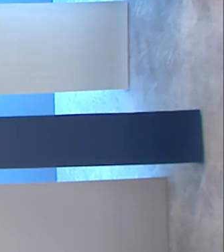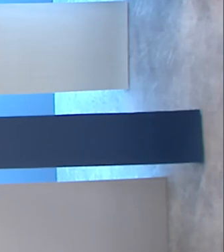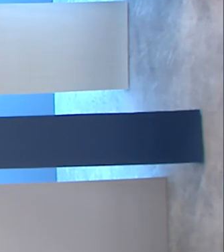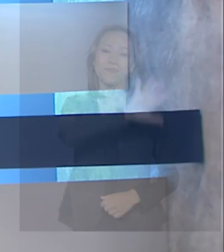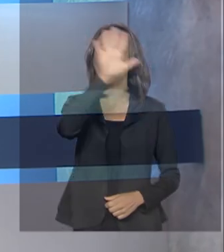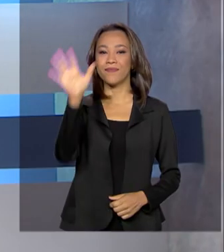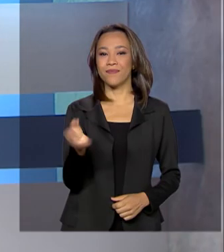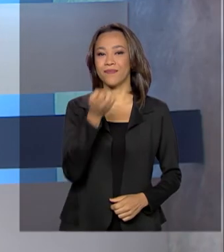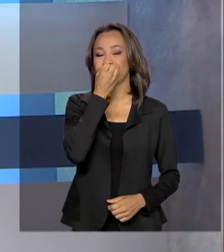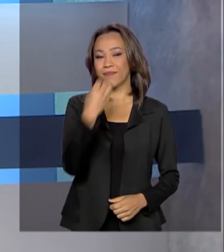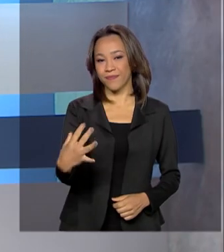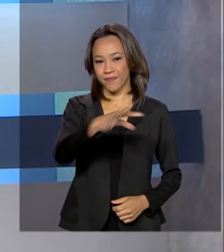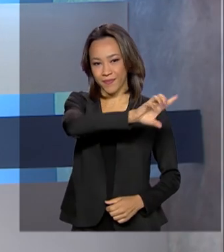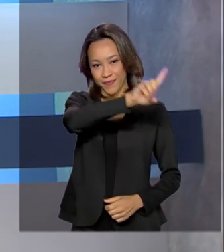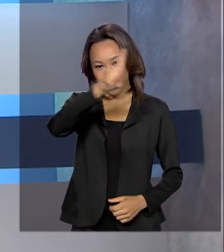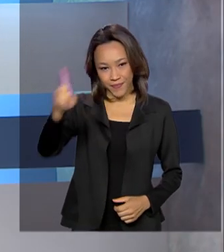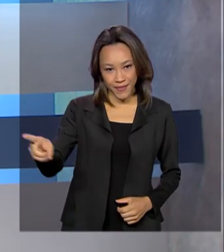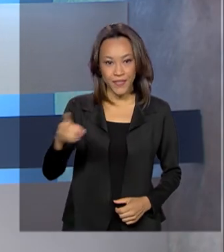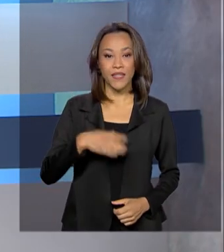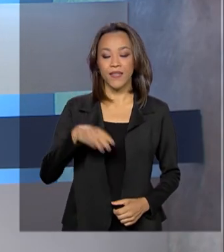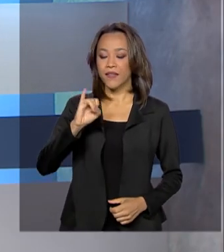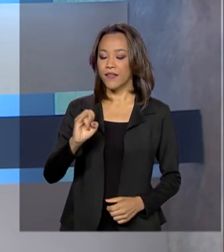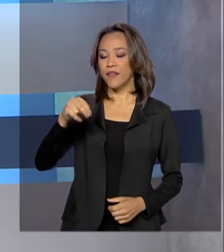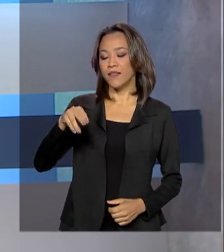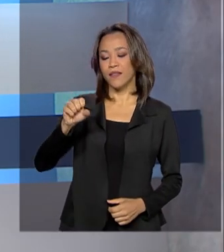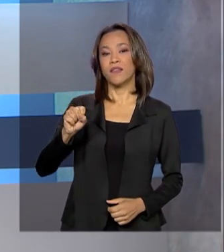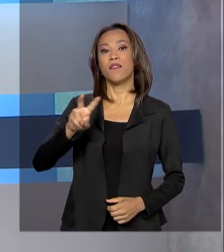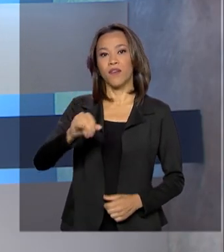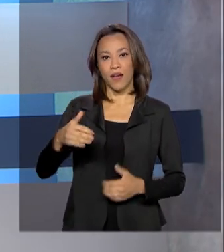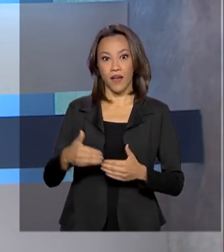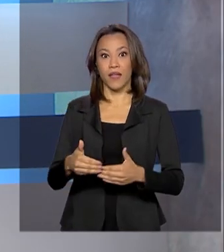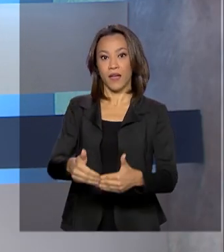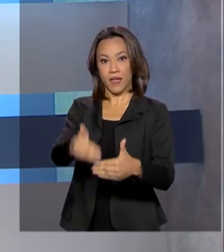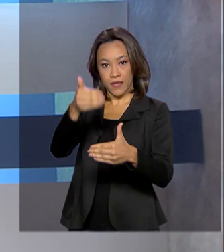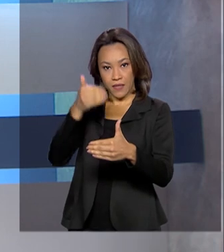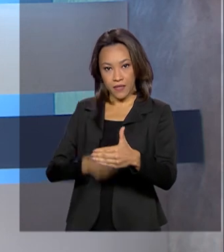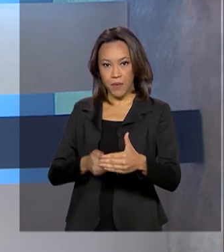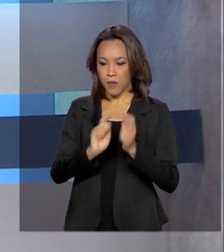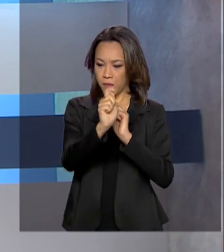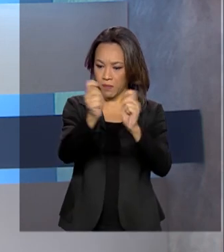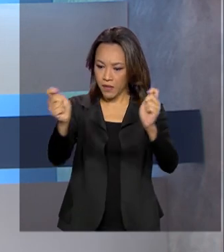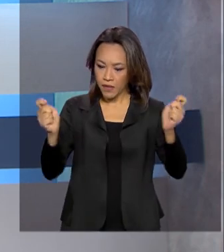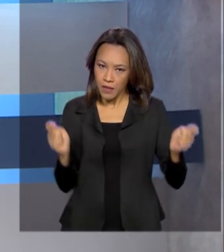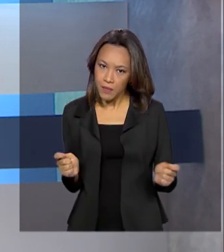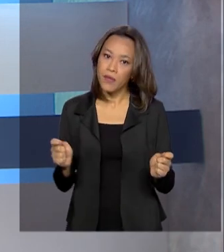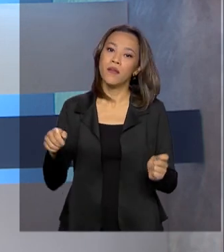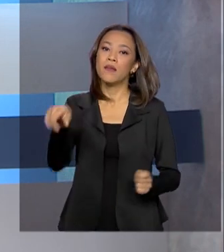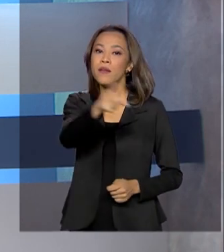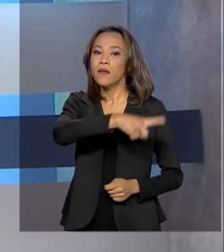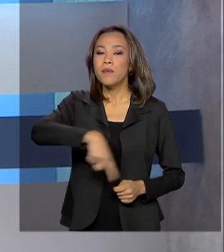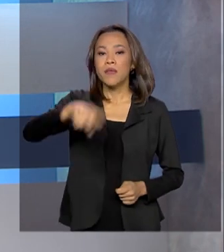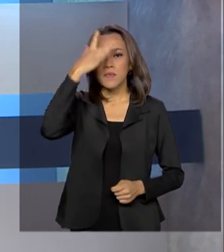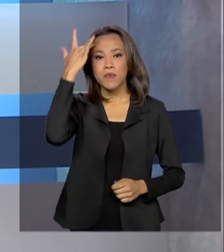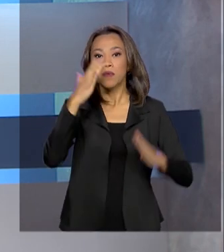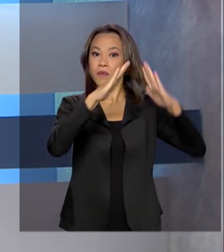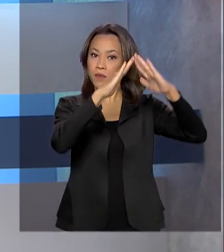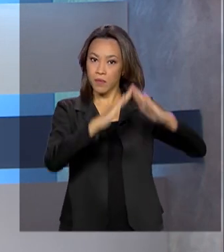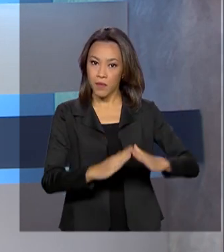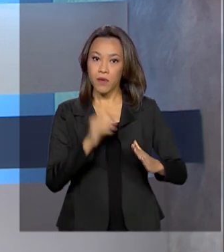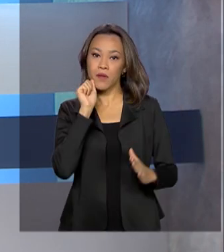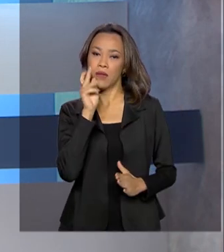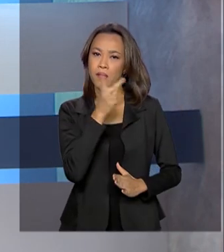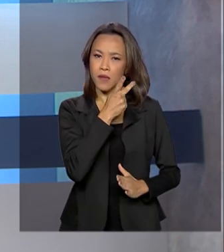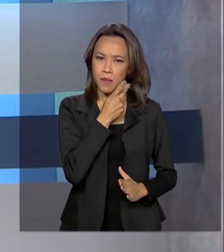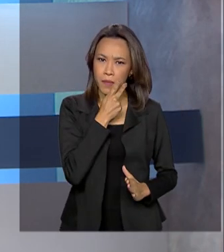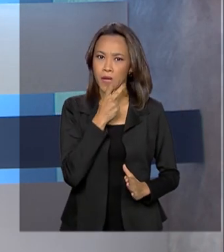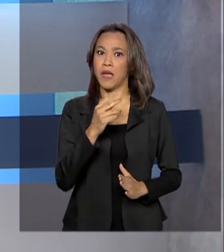Olá, bom dia! INSS vai antecipar o pagamento dos benefícios para os moradores do Amapá. Depois de